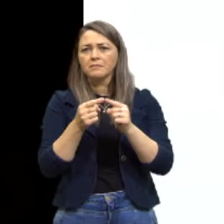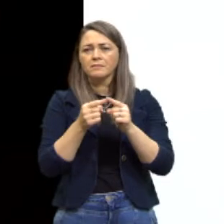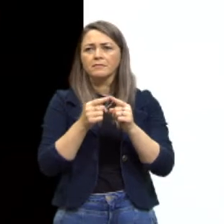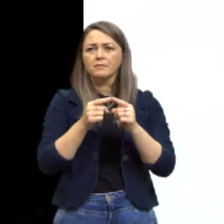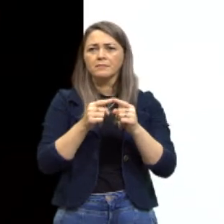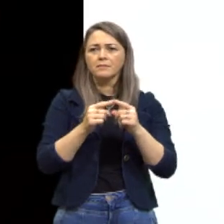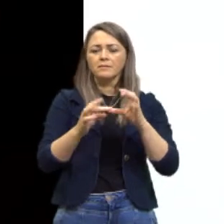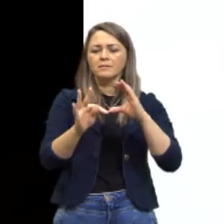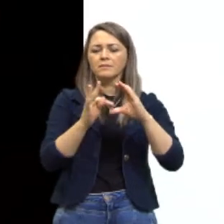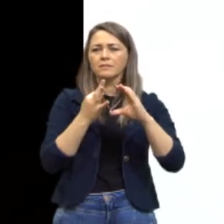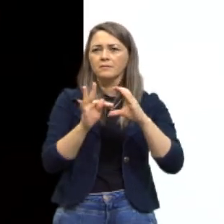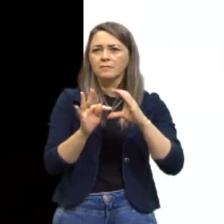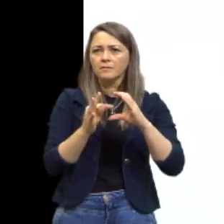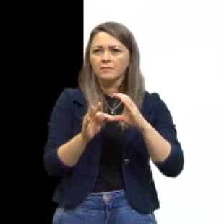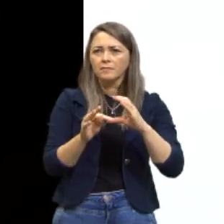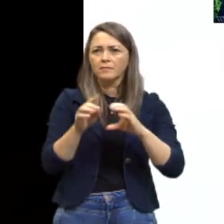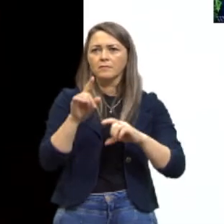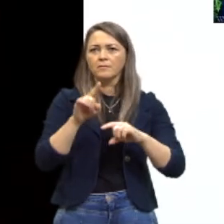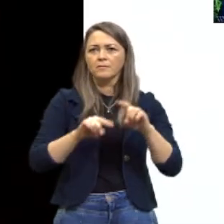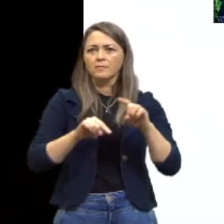no mercado, tá?